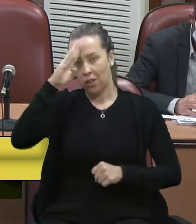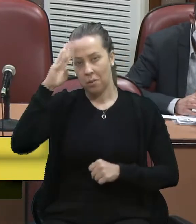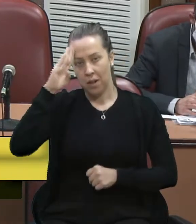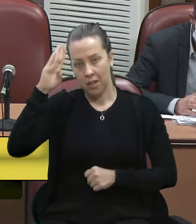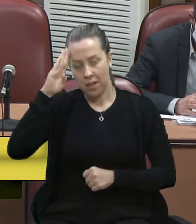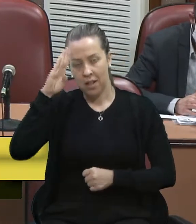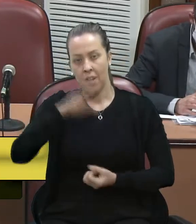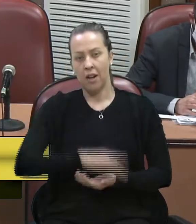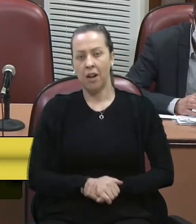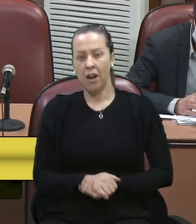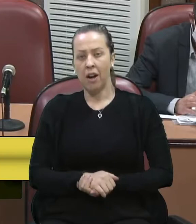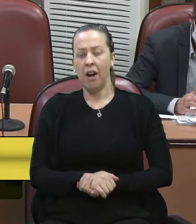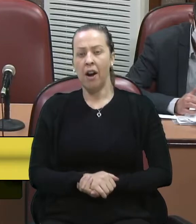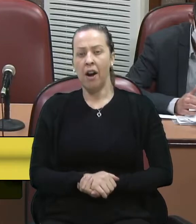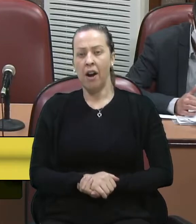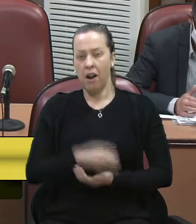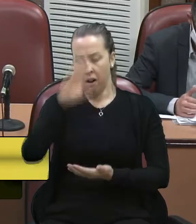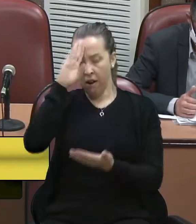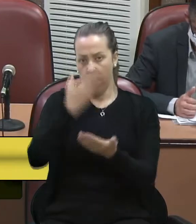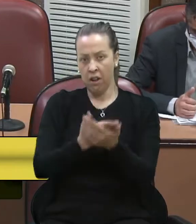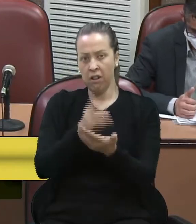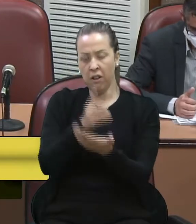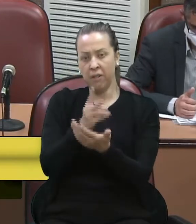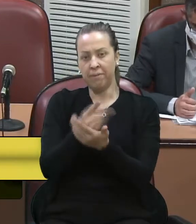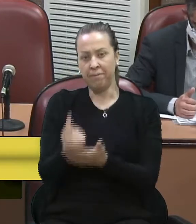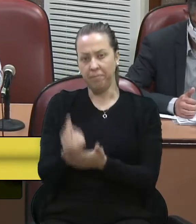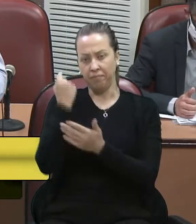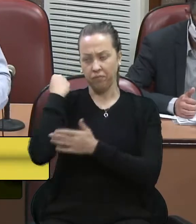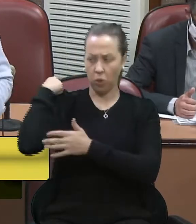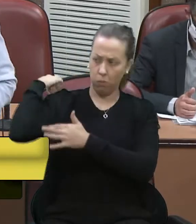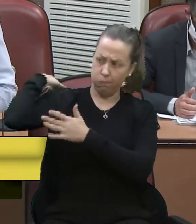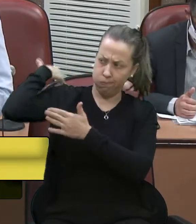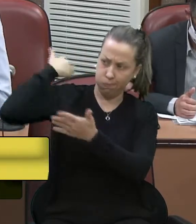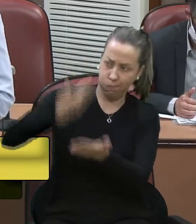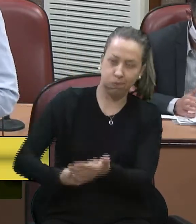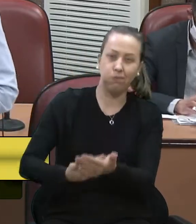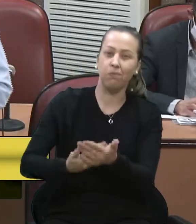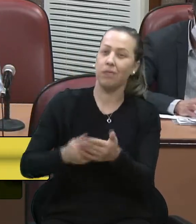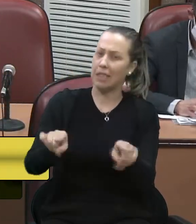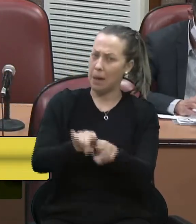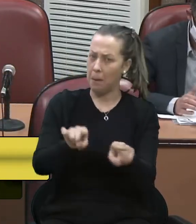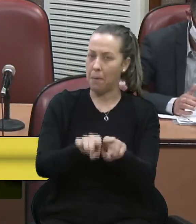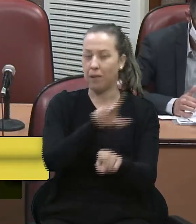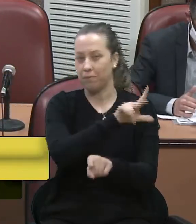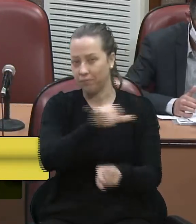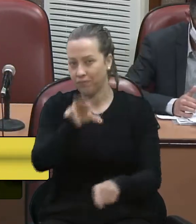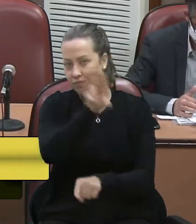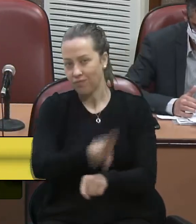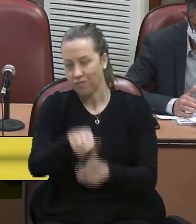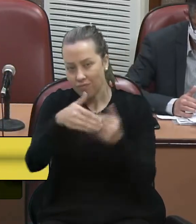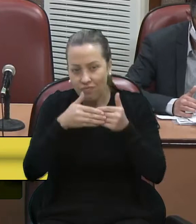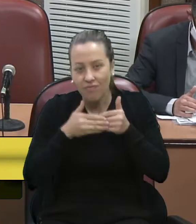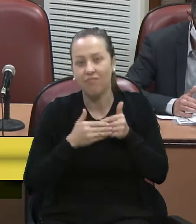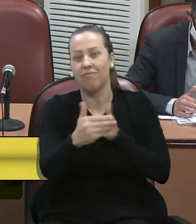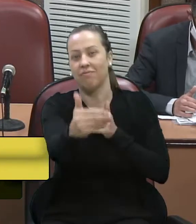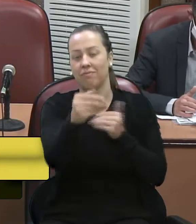e tenho certeza que no passar dos dias outros vereadores irão seguir